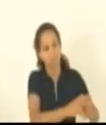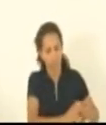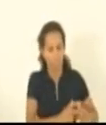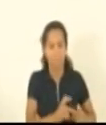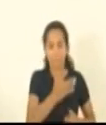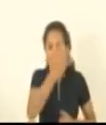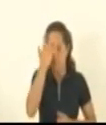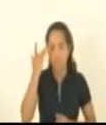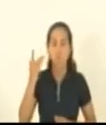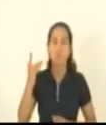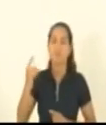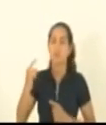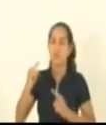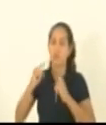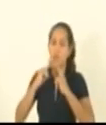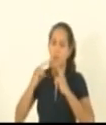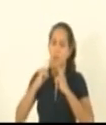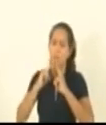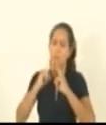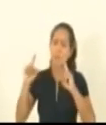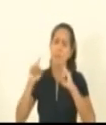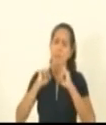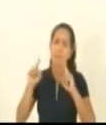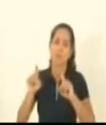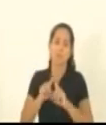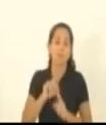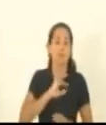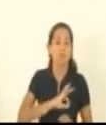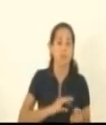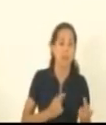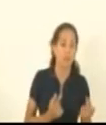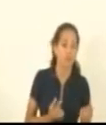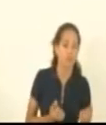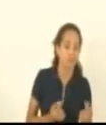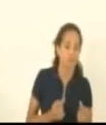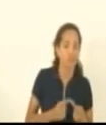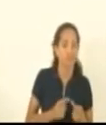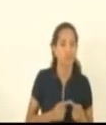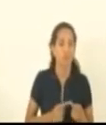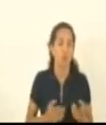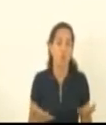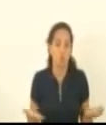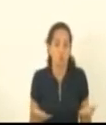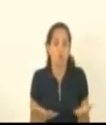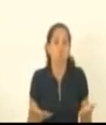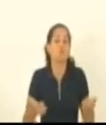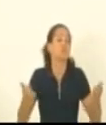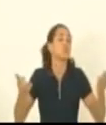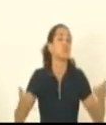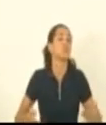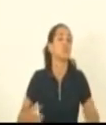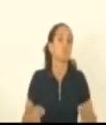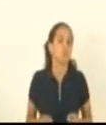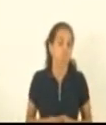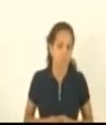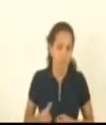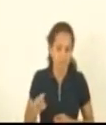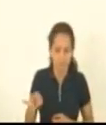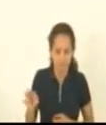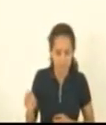imensas desde o plano de cargos e salários e aqui hoje teve um veto